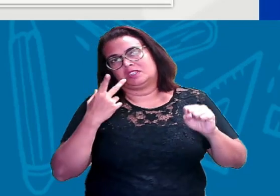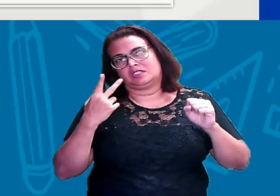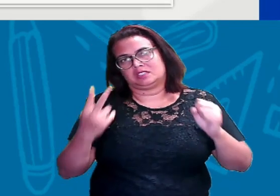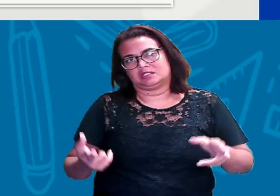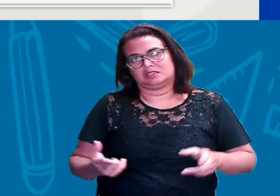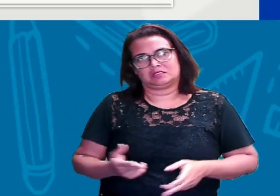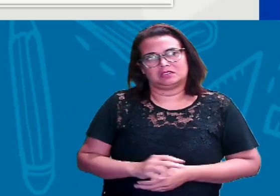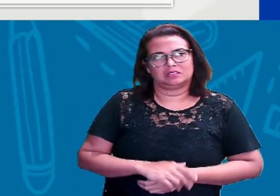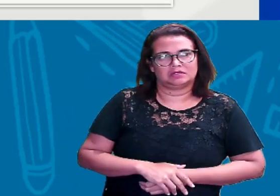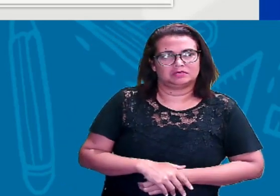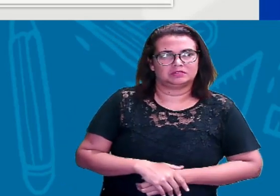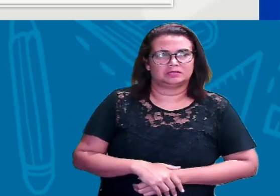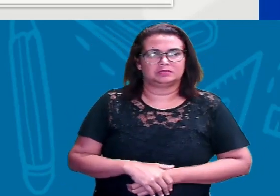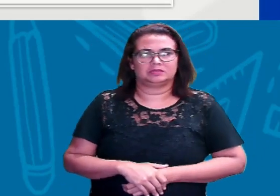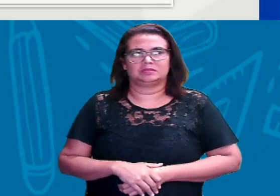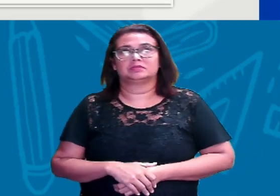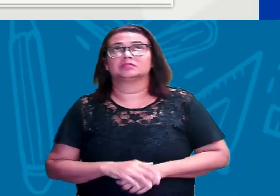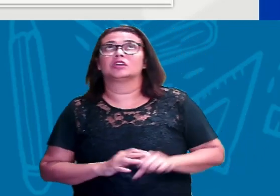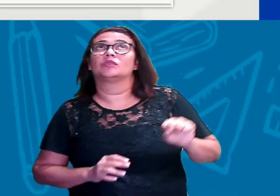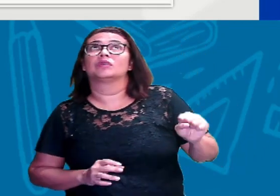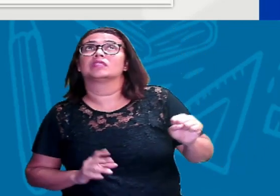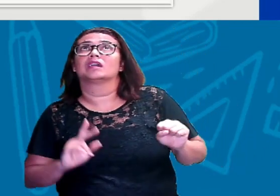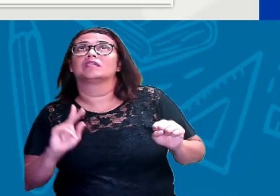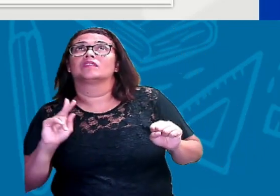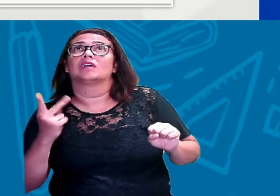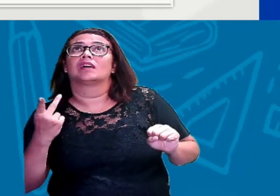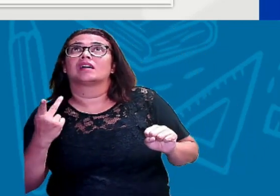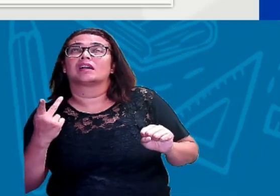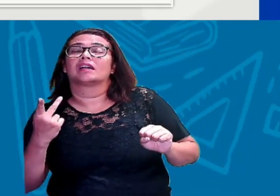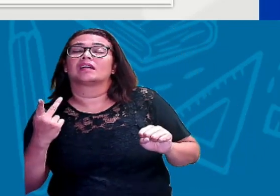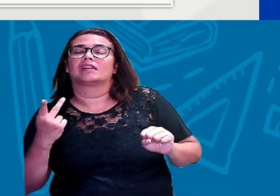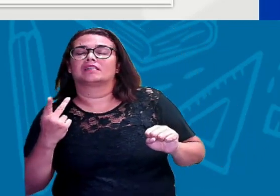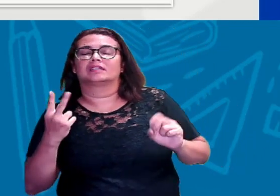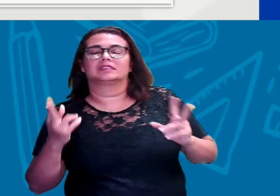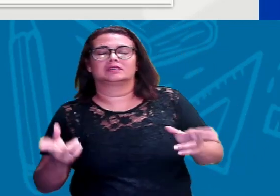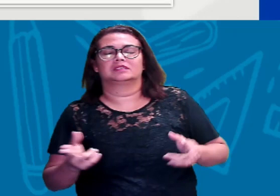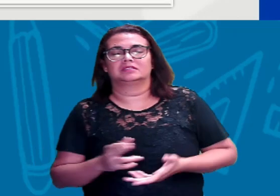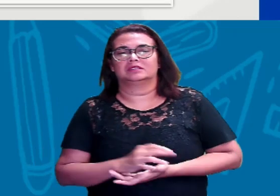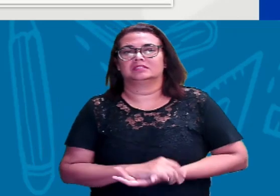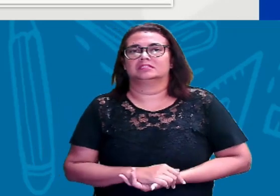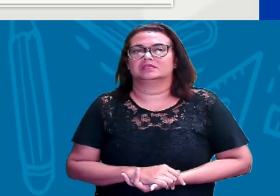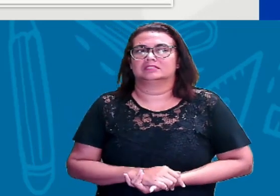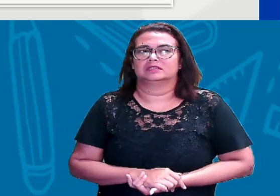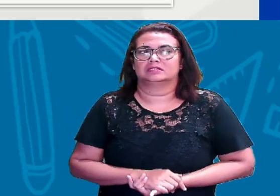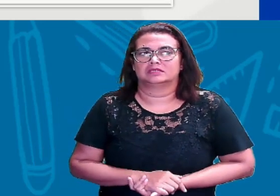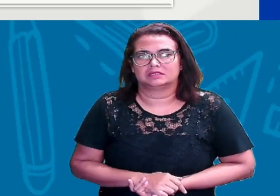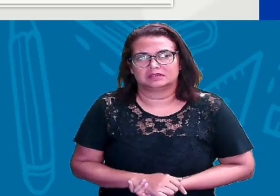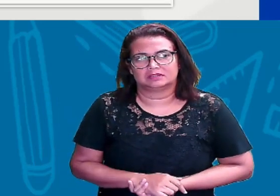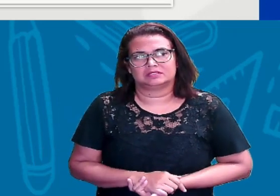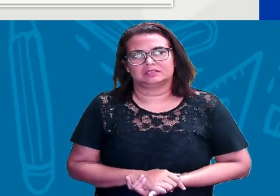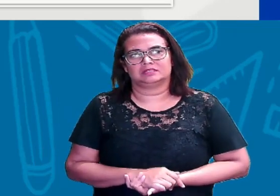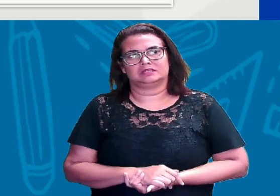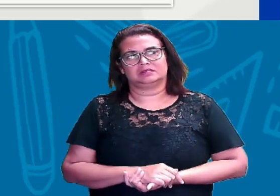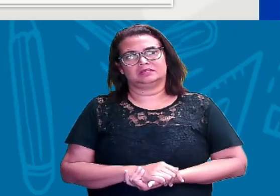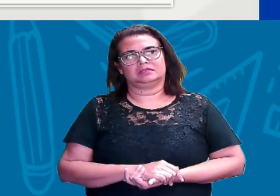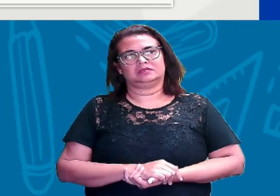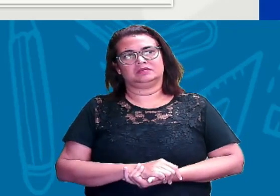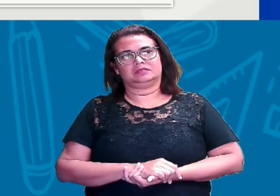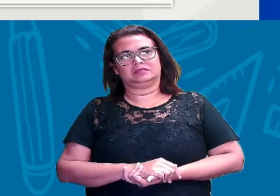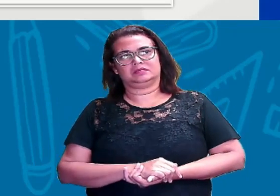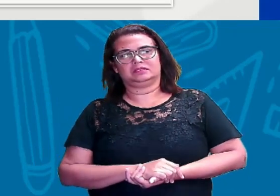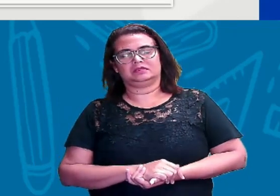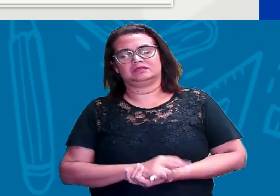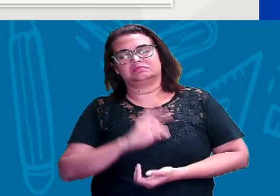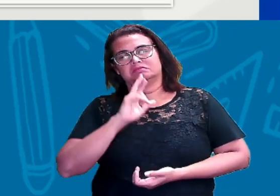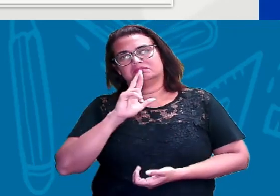de 8. ENT. Então, você vai lembrar, a oitava letra do alfabeto é o mesmo som da letra 8. Então, sons iguais. E